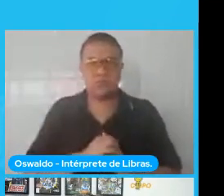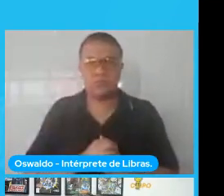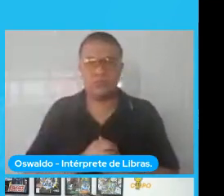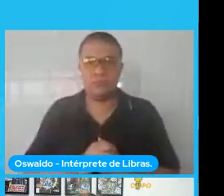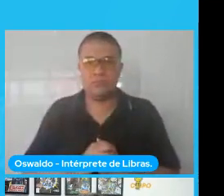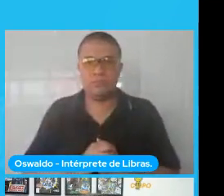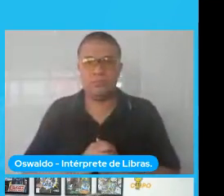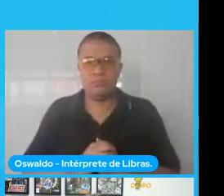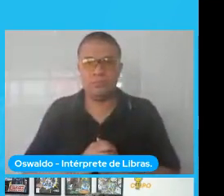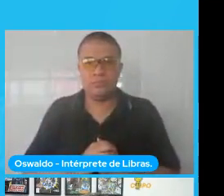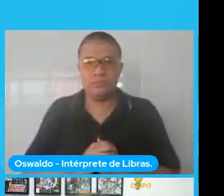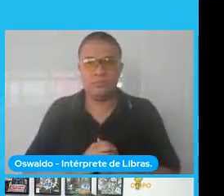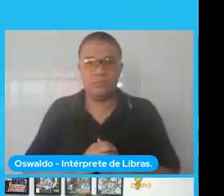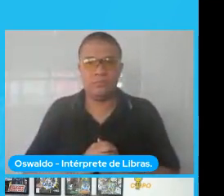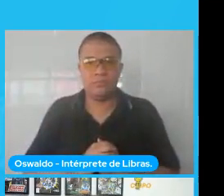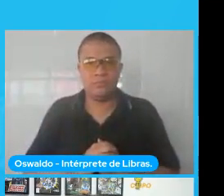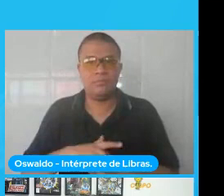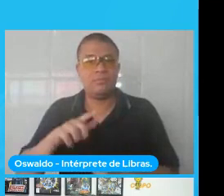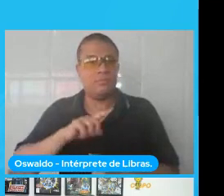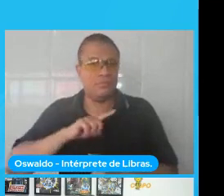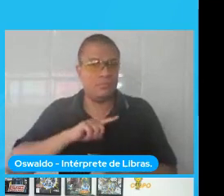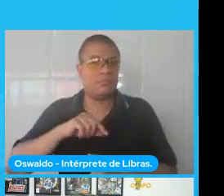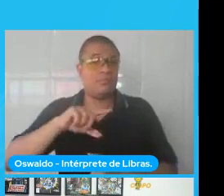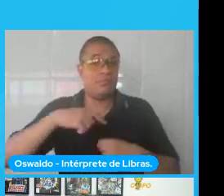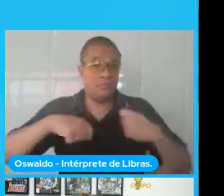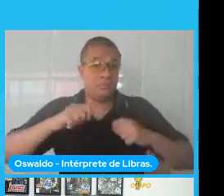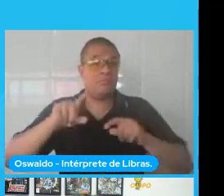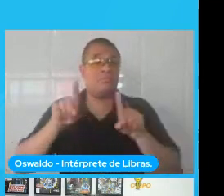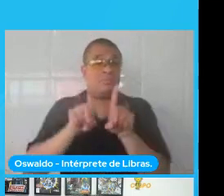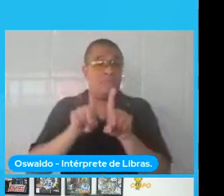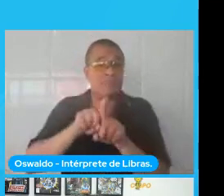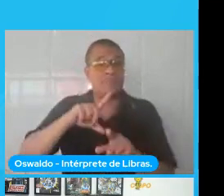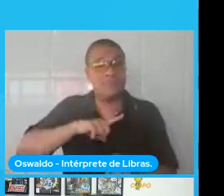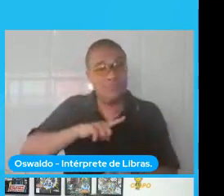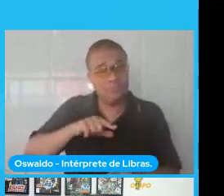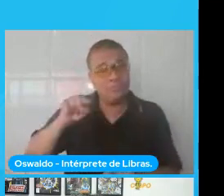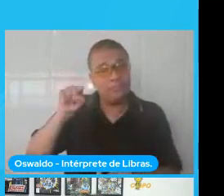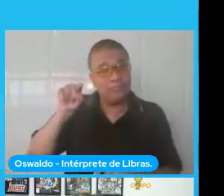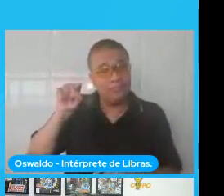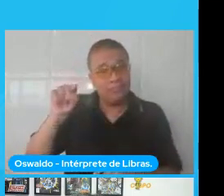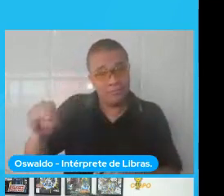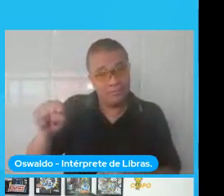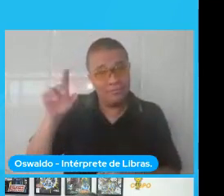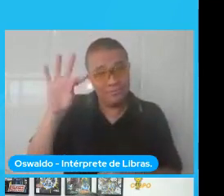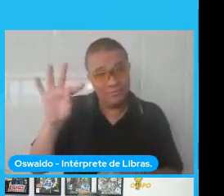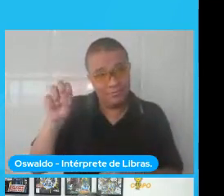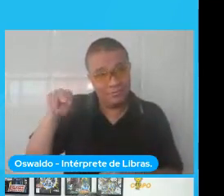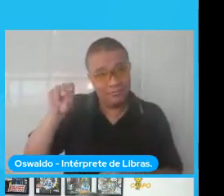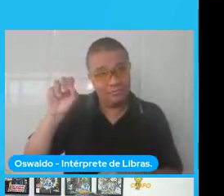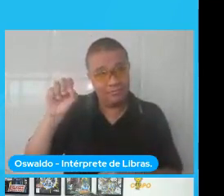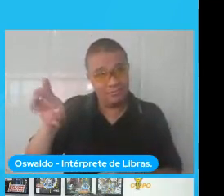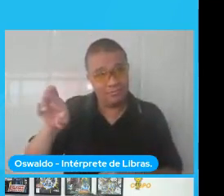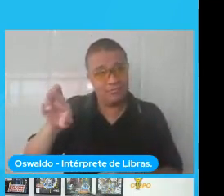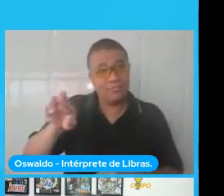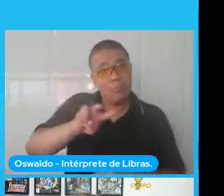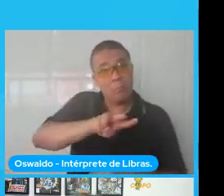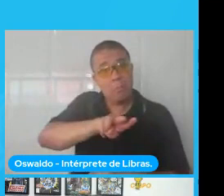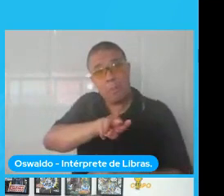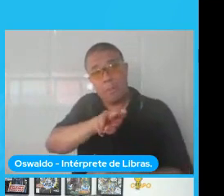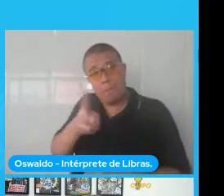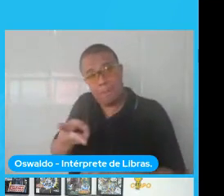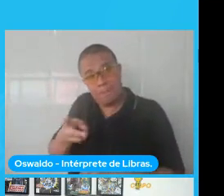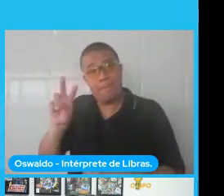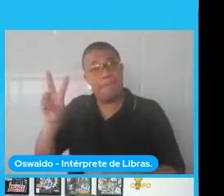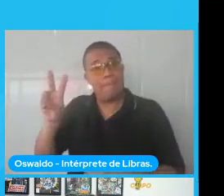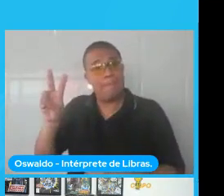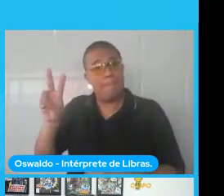uma das primeiras coisas que a gente tem que fazer quando a gente recebe esse tensor desses três canais é transformar ele num vetor